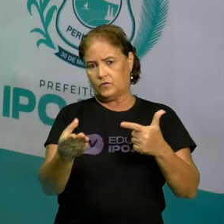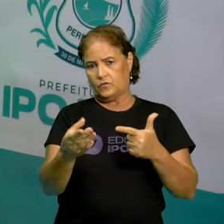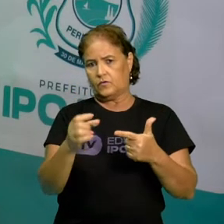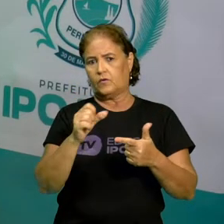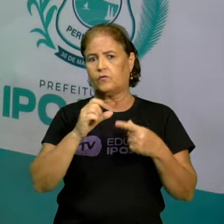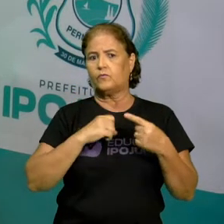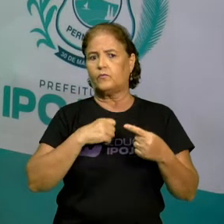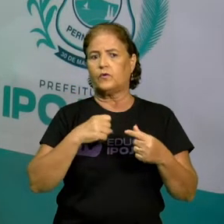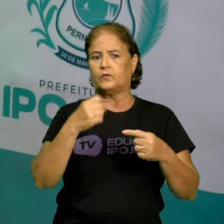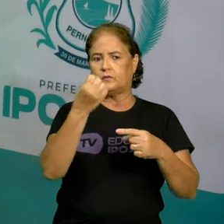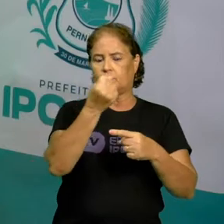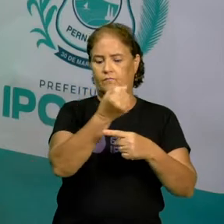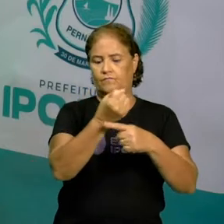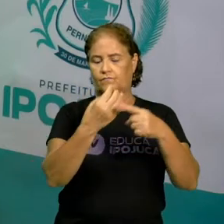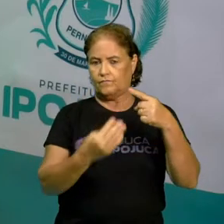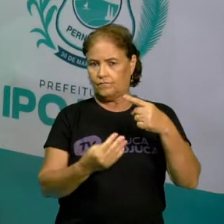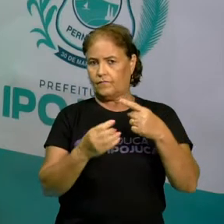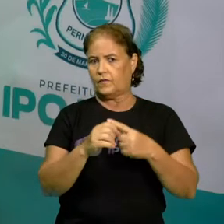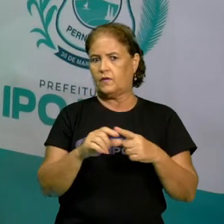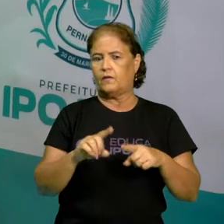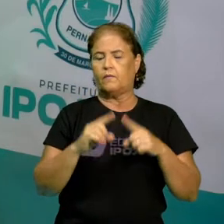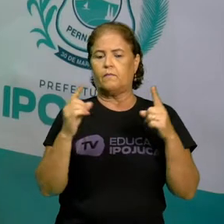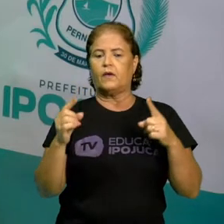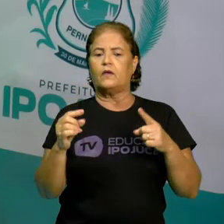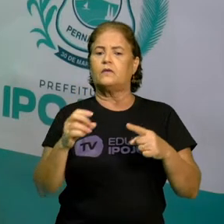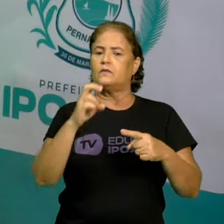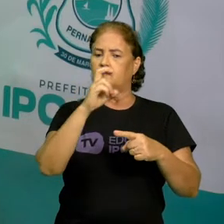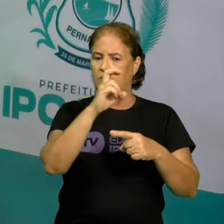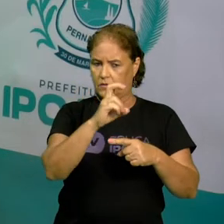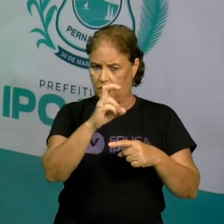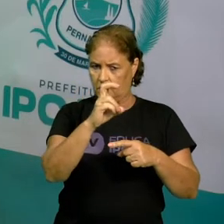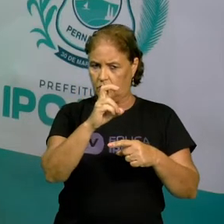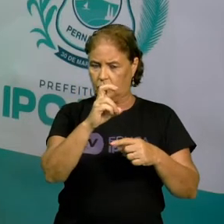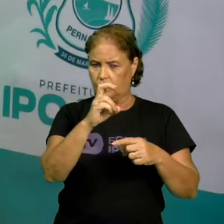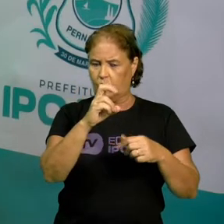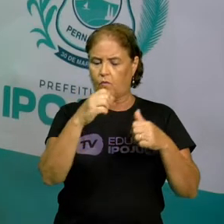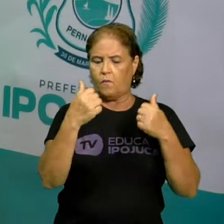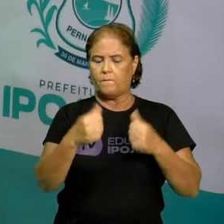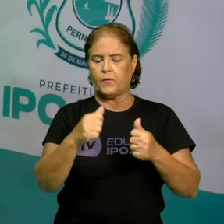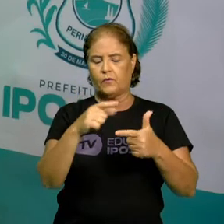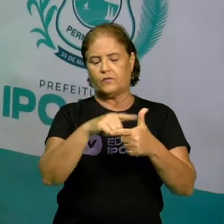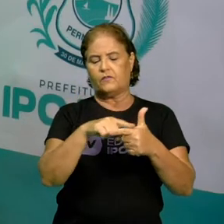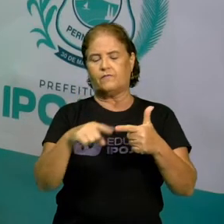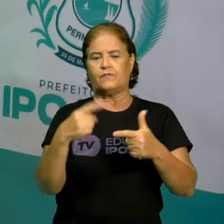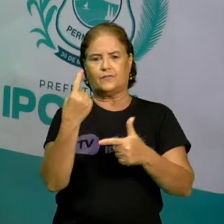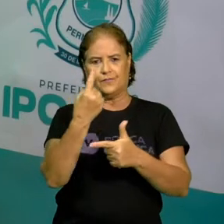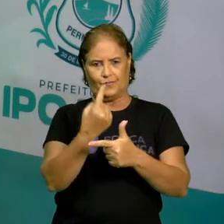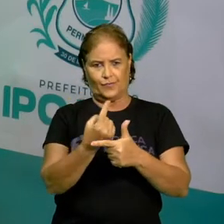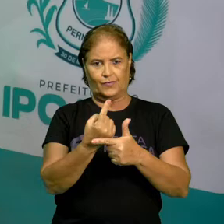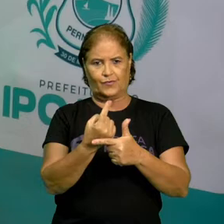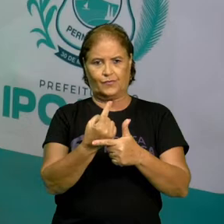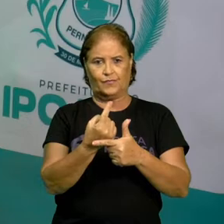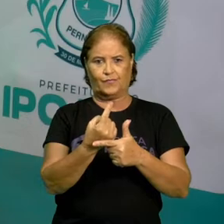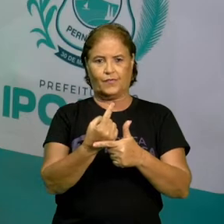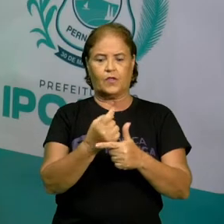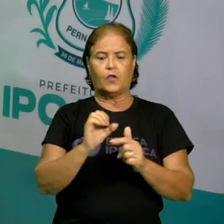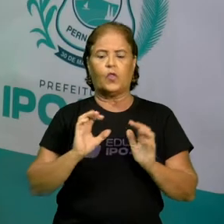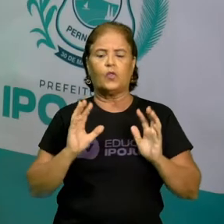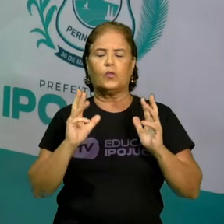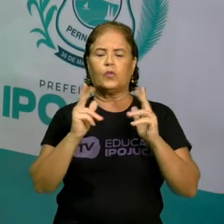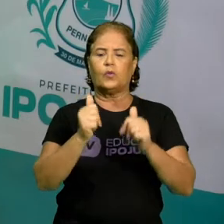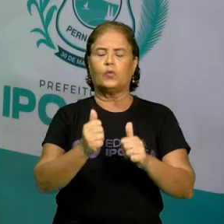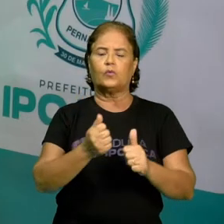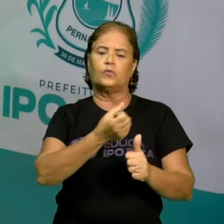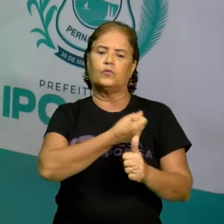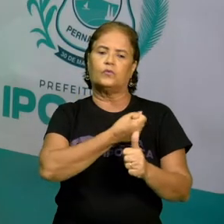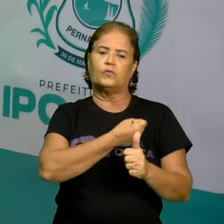ele tem ali, ele pode ser dividido por 1. Como um número dividido por 1 é igual a ele mesmo, geralmente esse